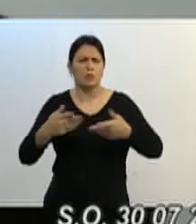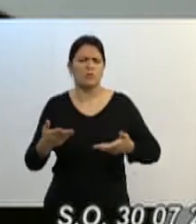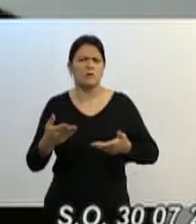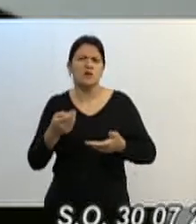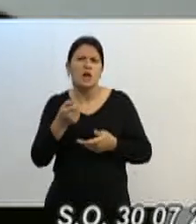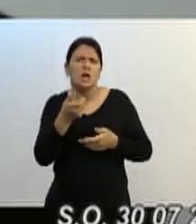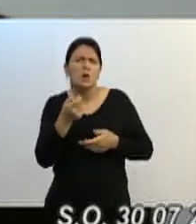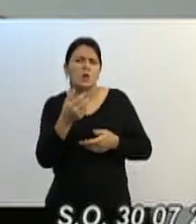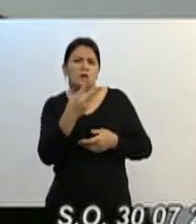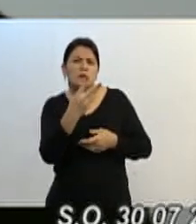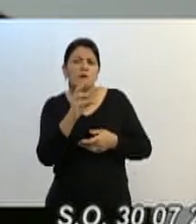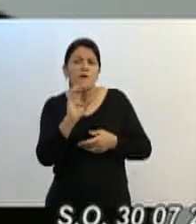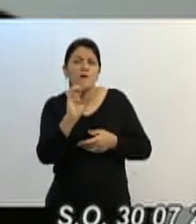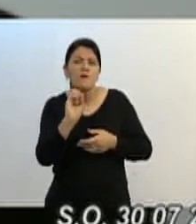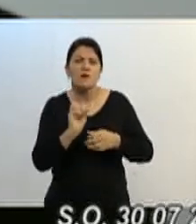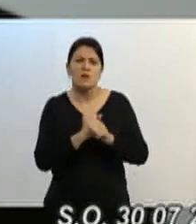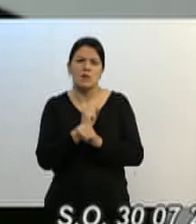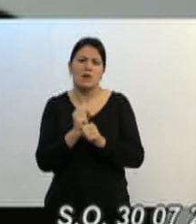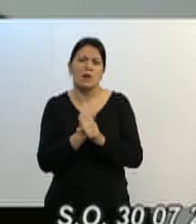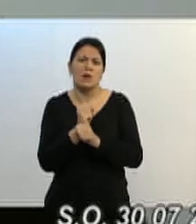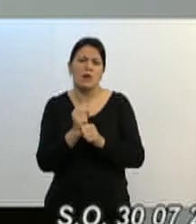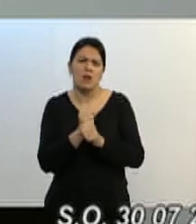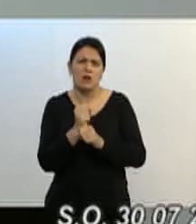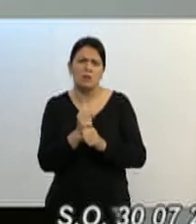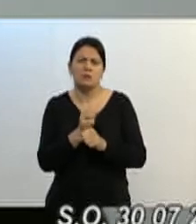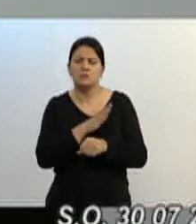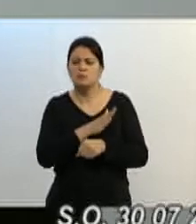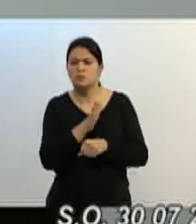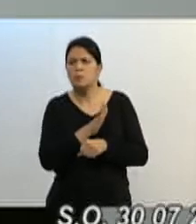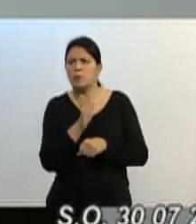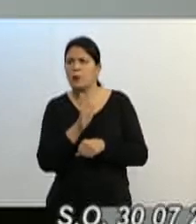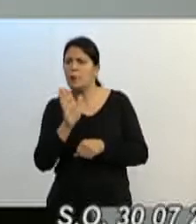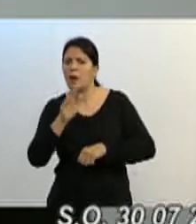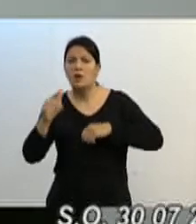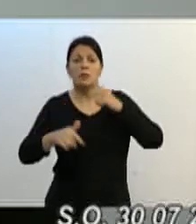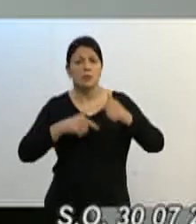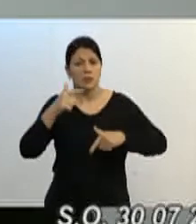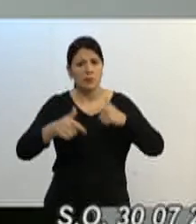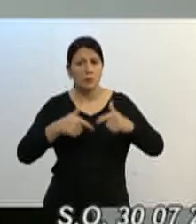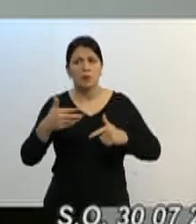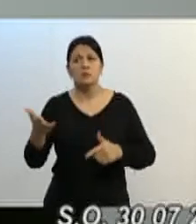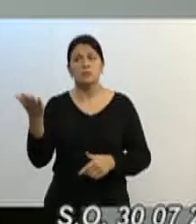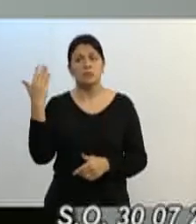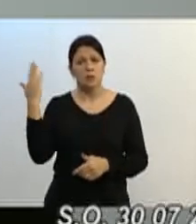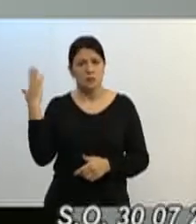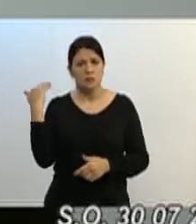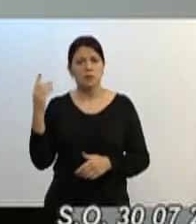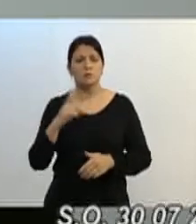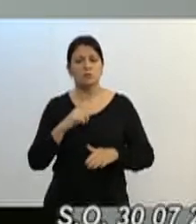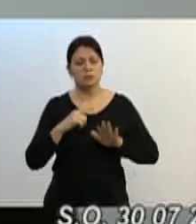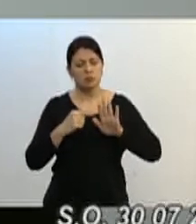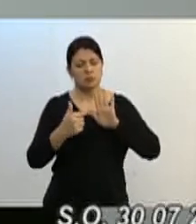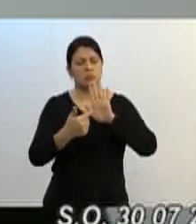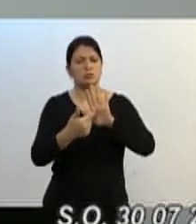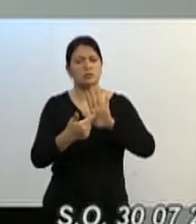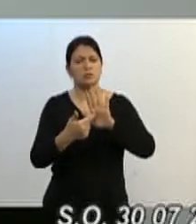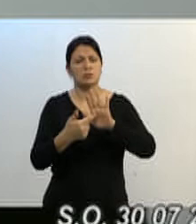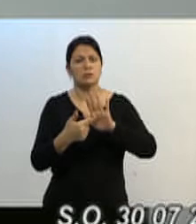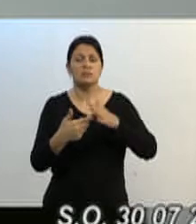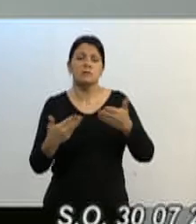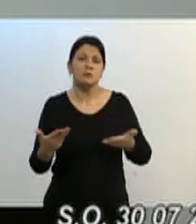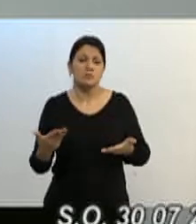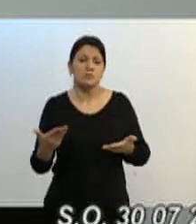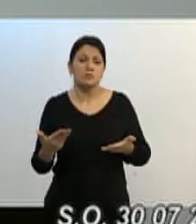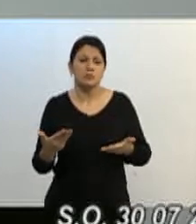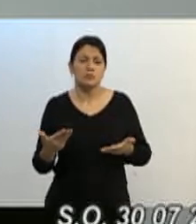anos nessa lida, quatro vezes e vinte anos na estrada, trabalhando, lá atrás eu tinha trabalho para mostrar, onde que me agaciou,